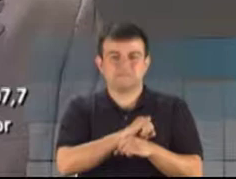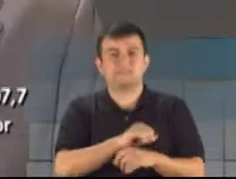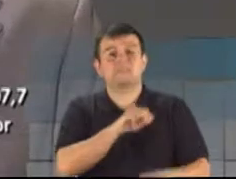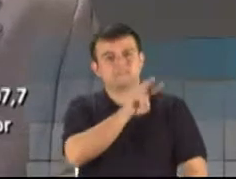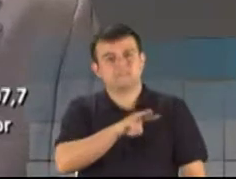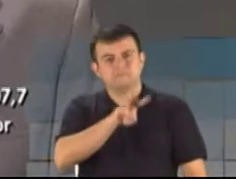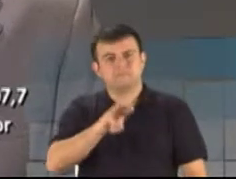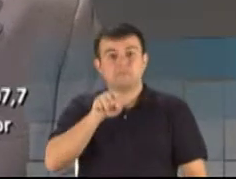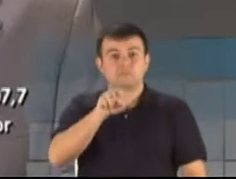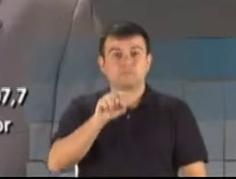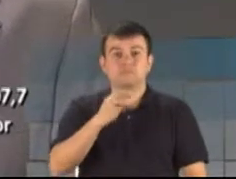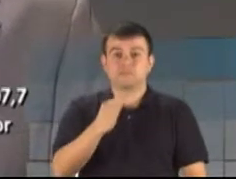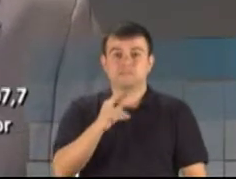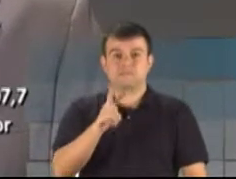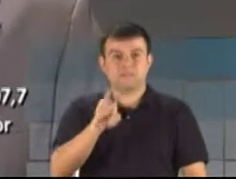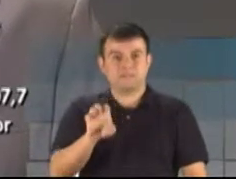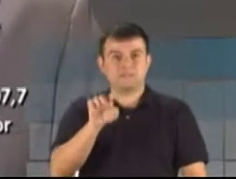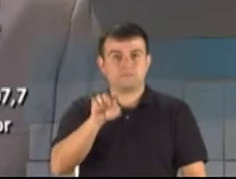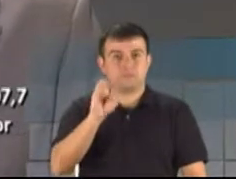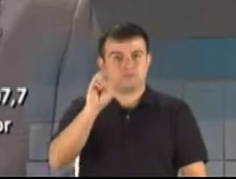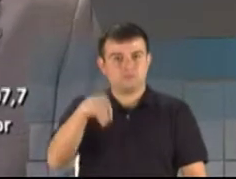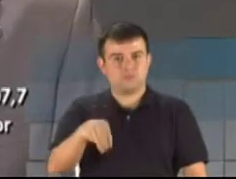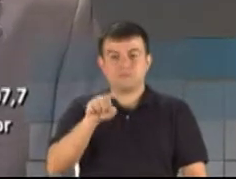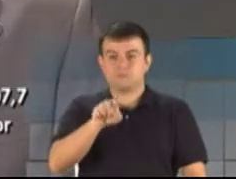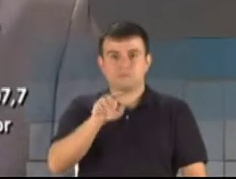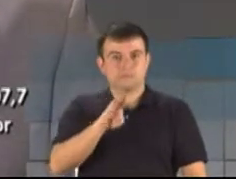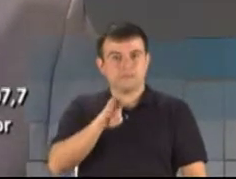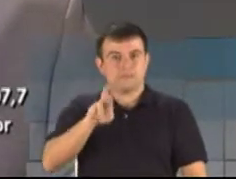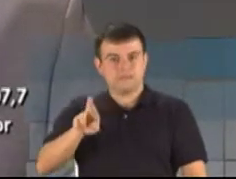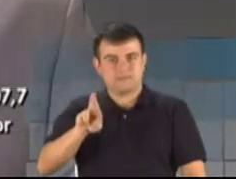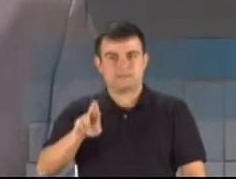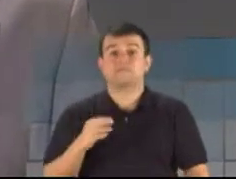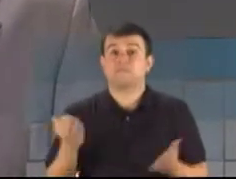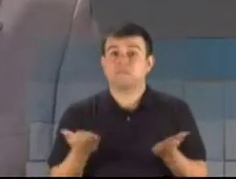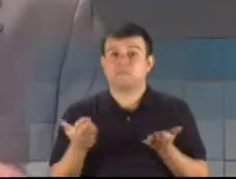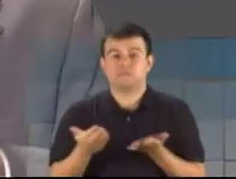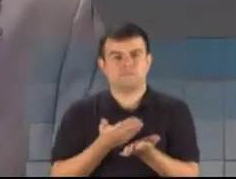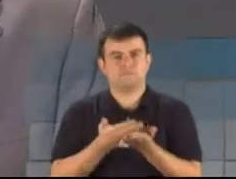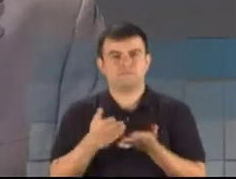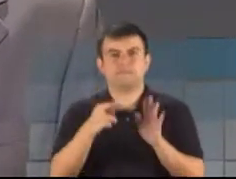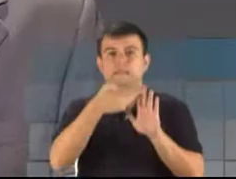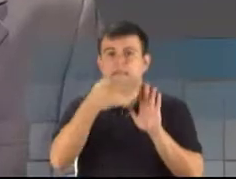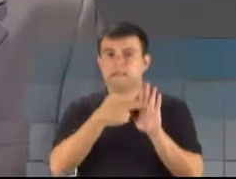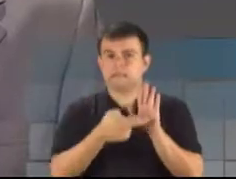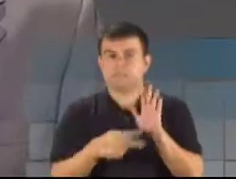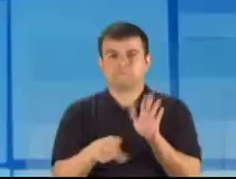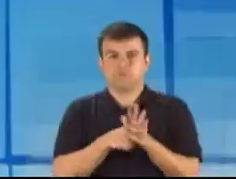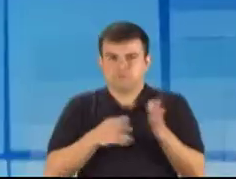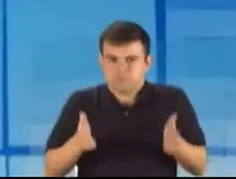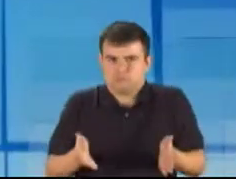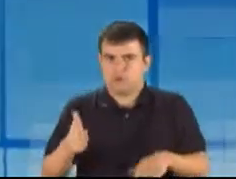.tve.com.br. Vamos então às regras deste bloco.